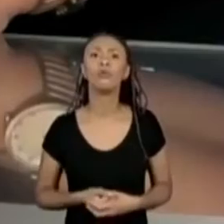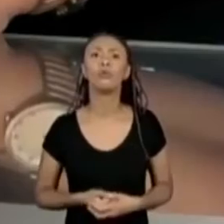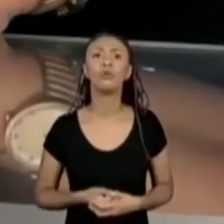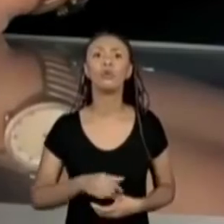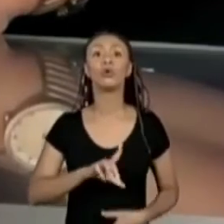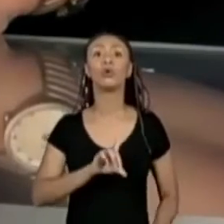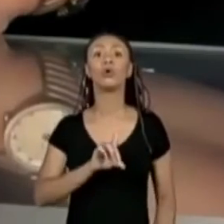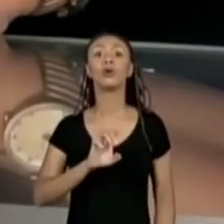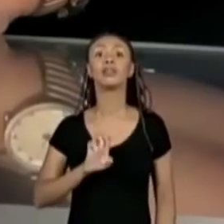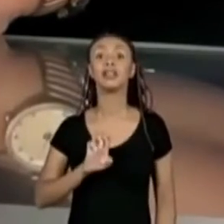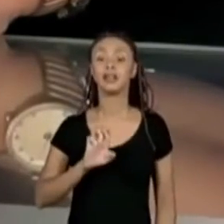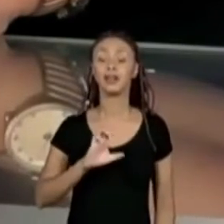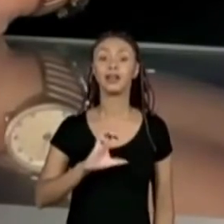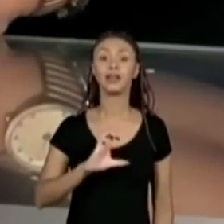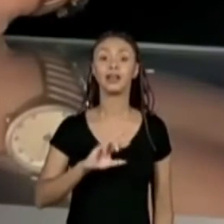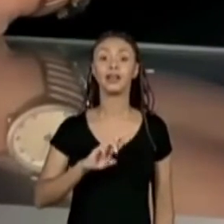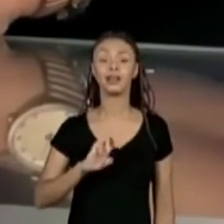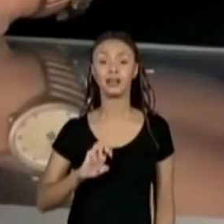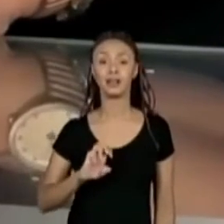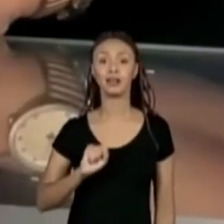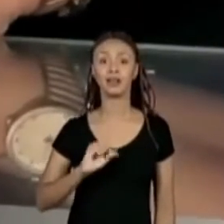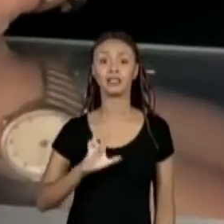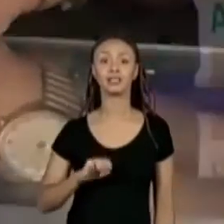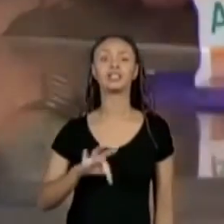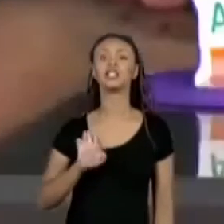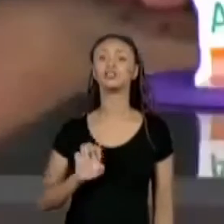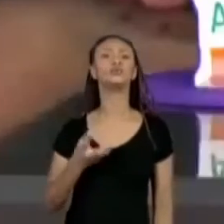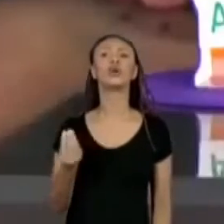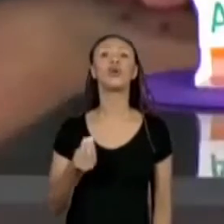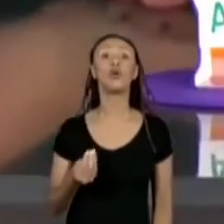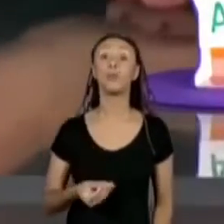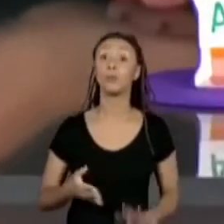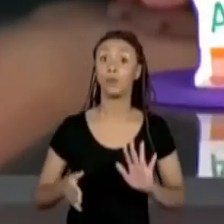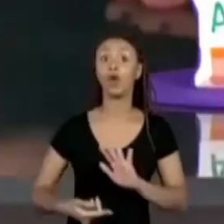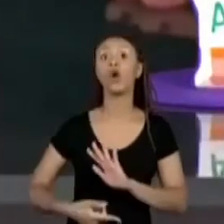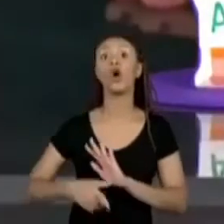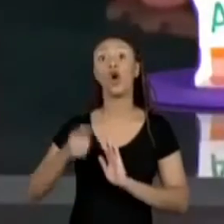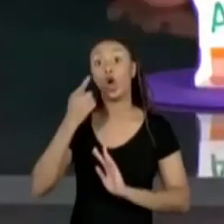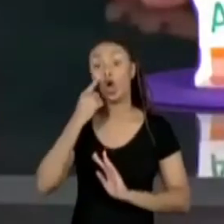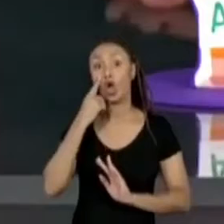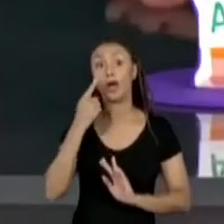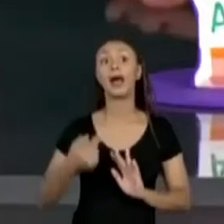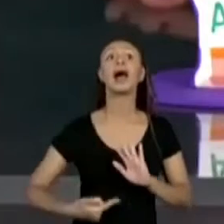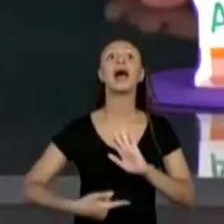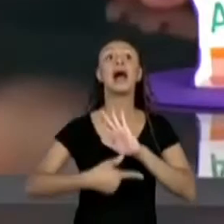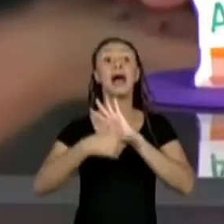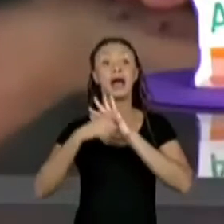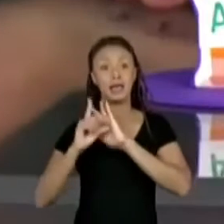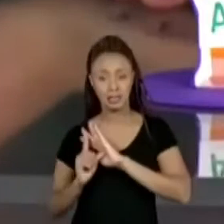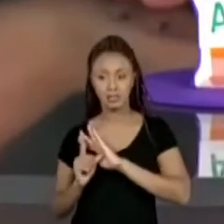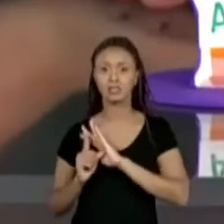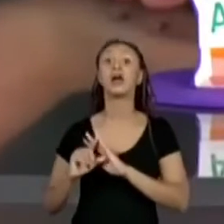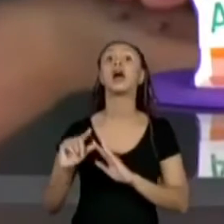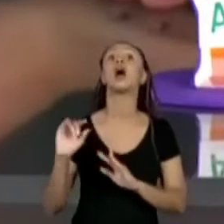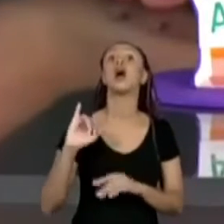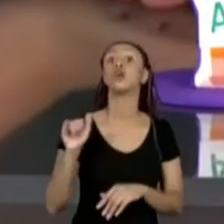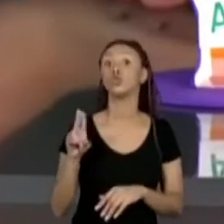A gente colocou a Juliana, o Roberto, só que antes a gente tinha terminado com o Roberto e com a Juliana.